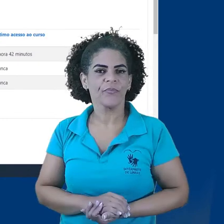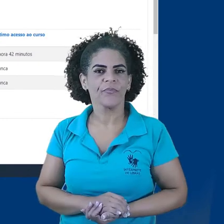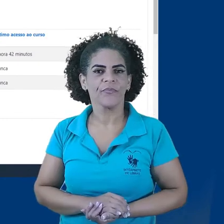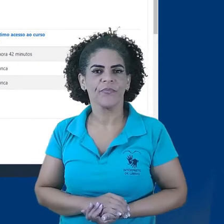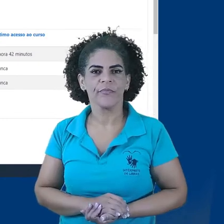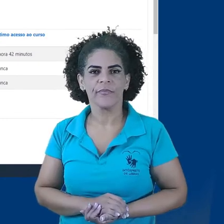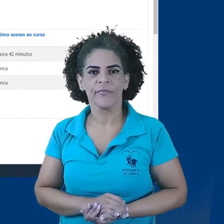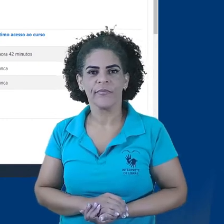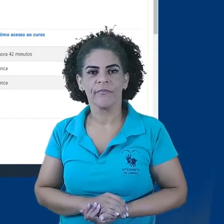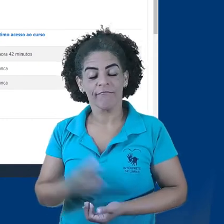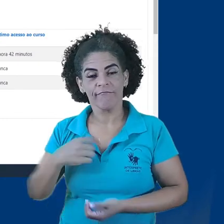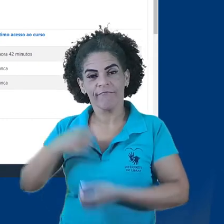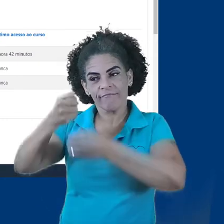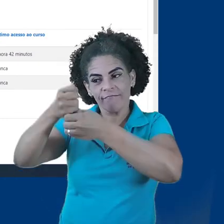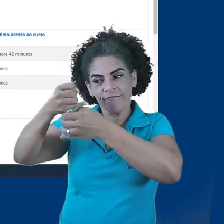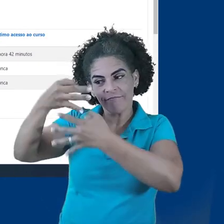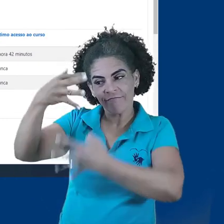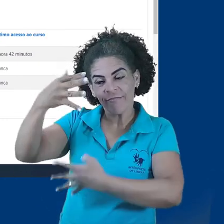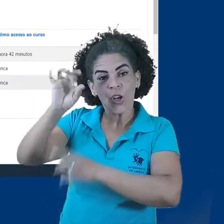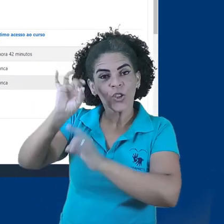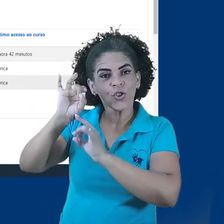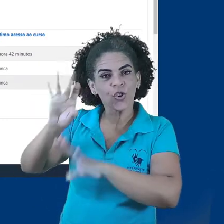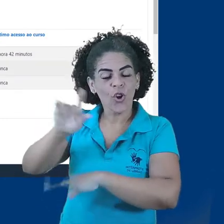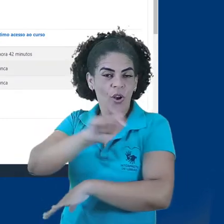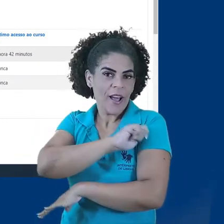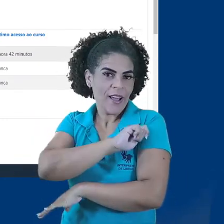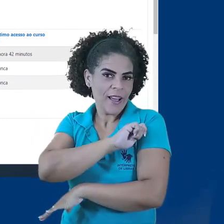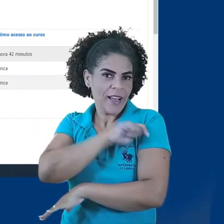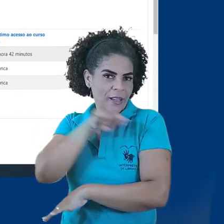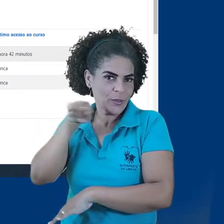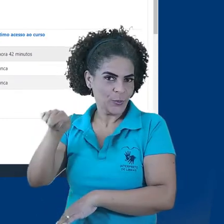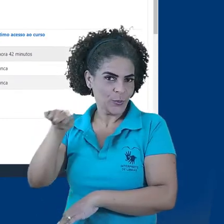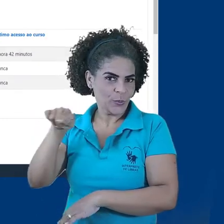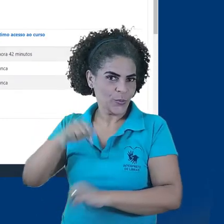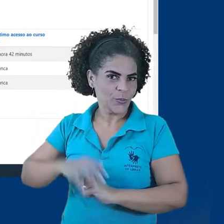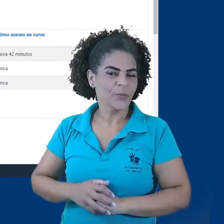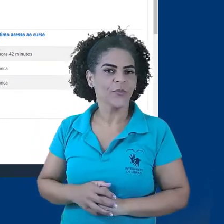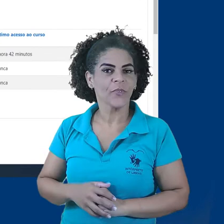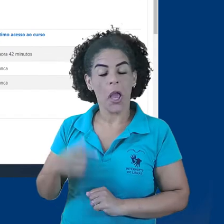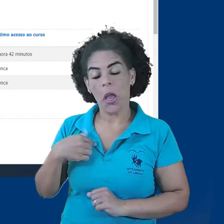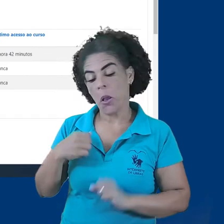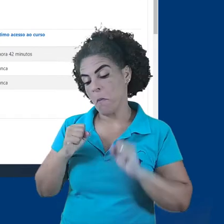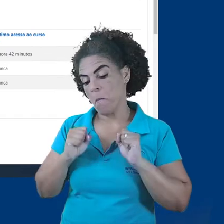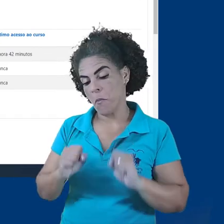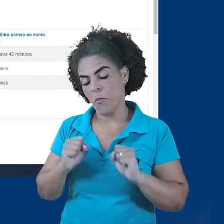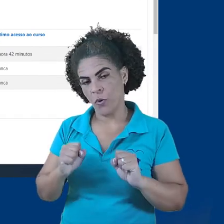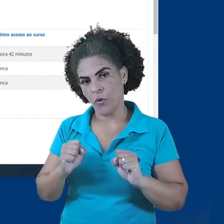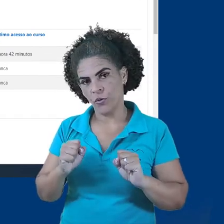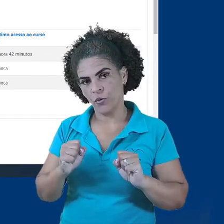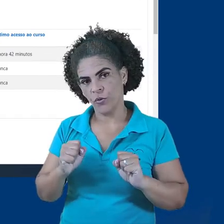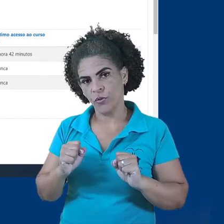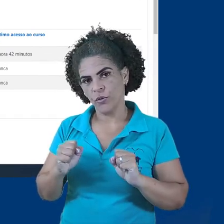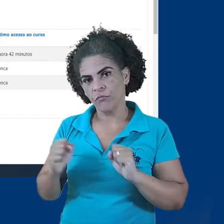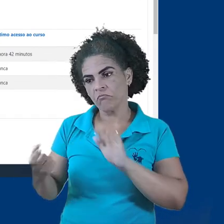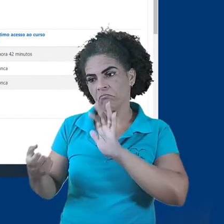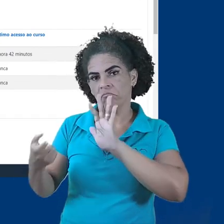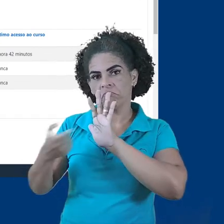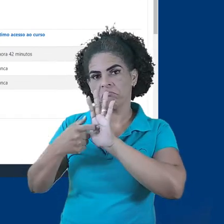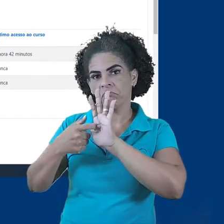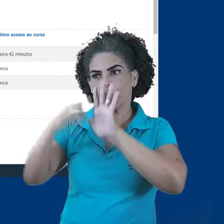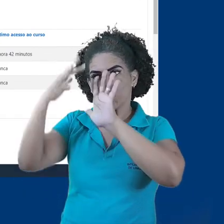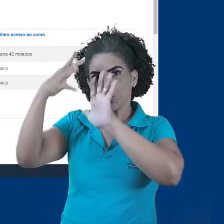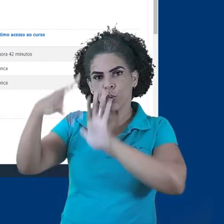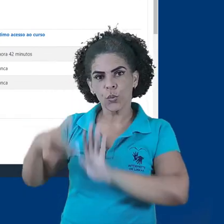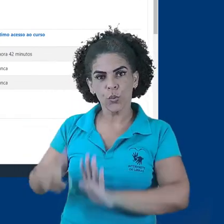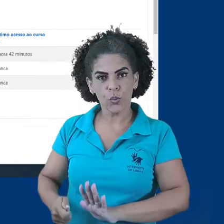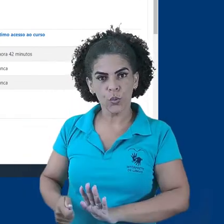Vou clicar o filtro. Eu tenho uma lista apenas com os estudantes. Eu posso clicar no